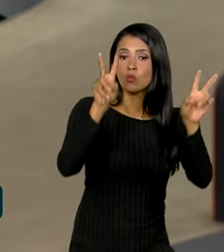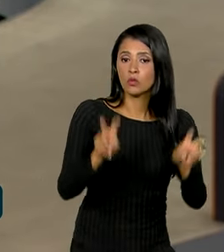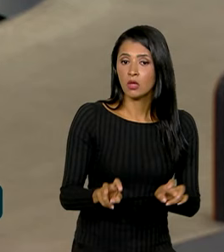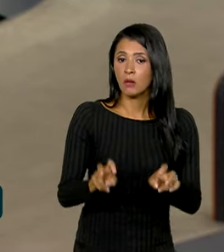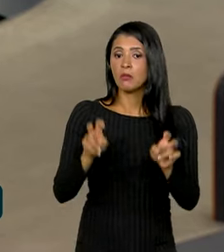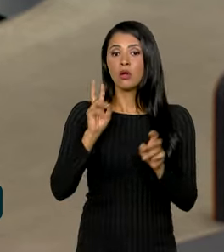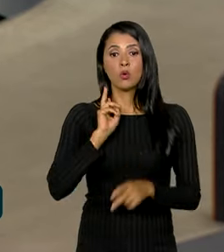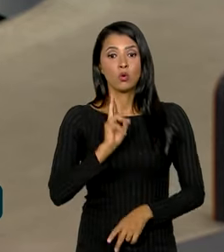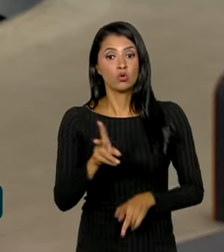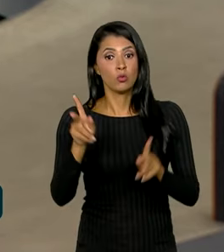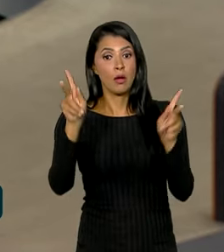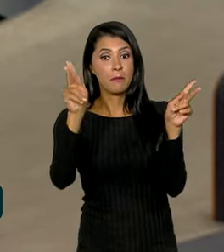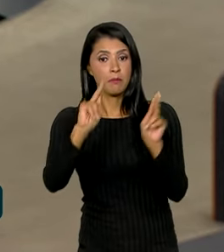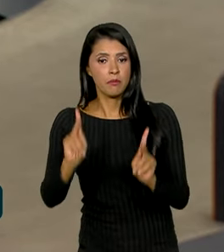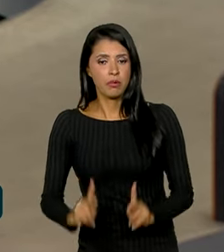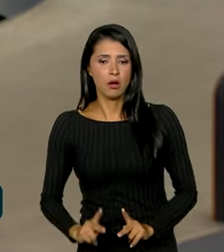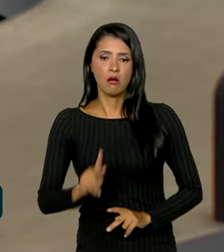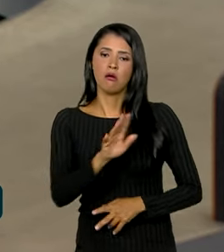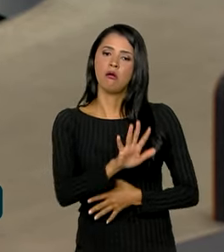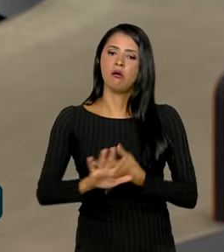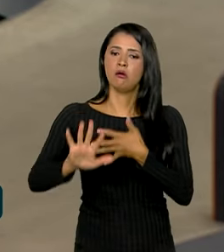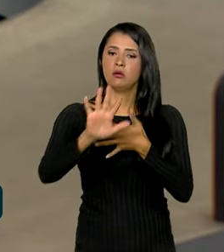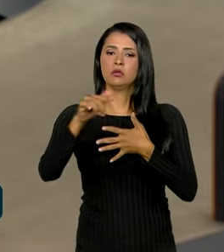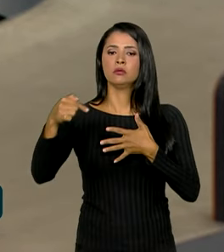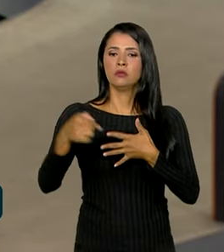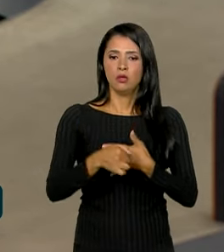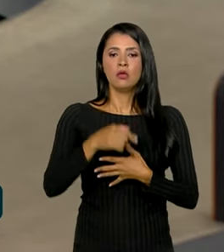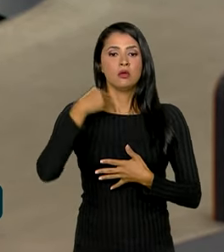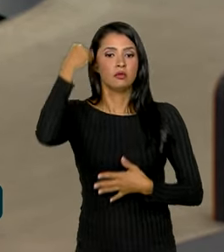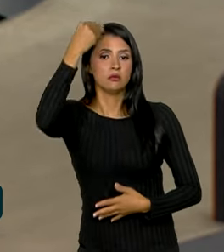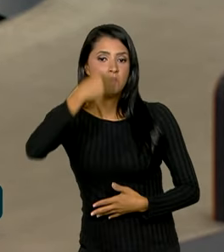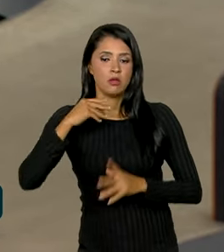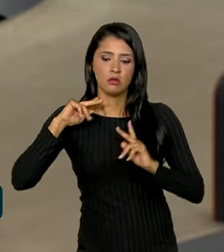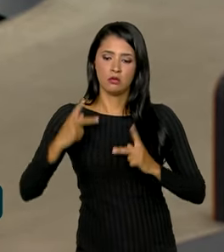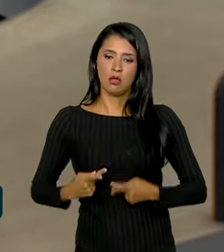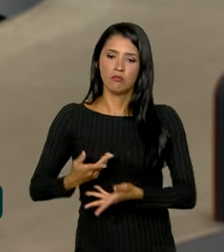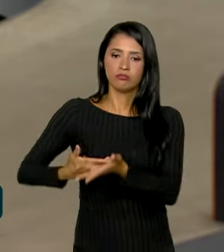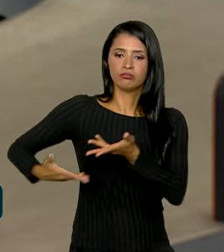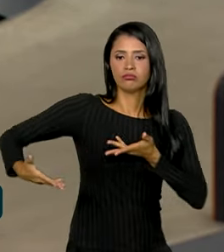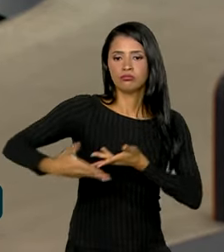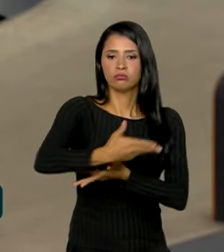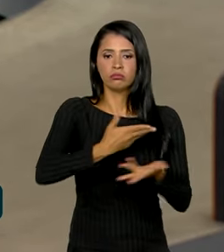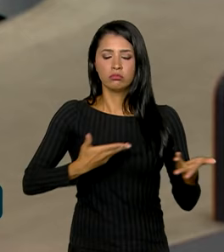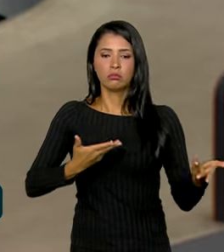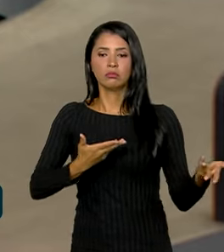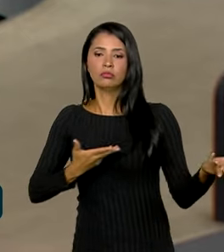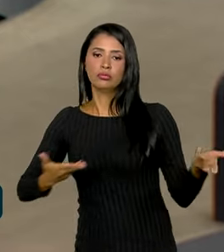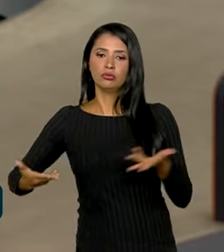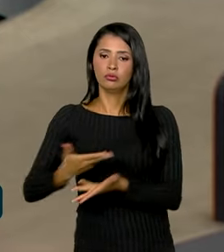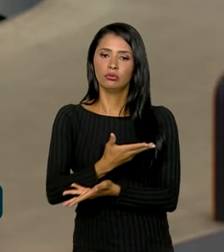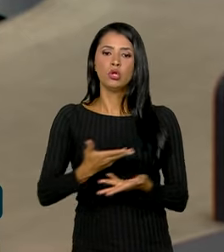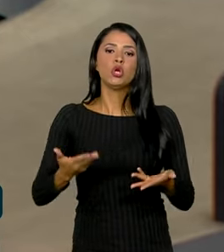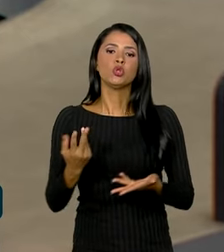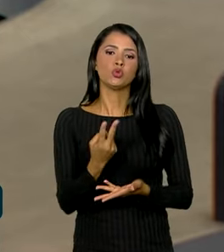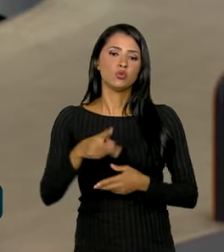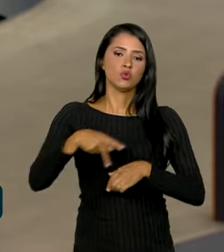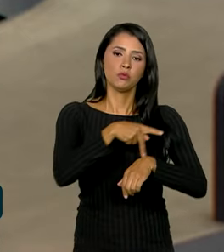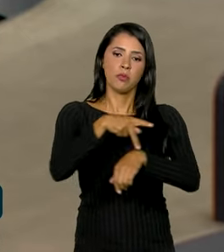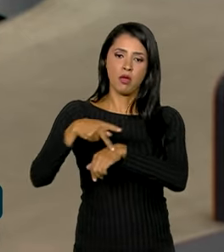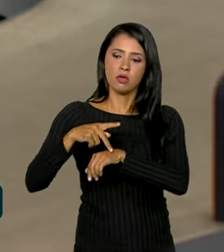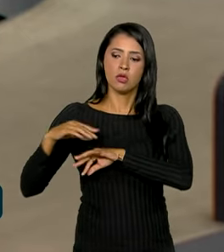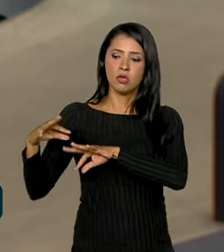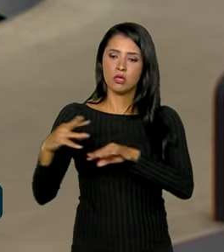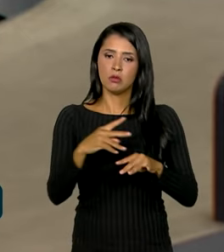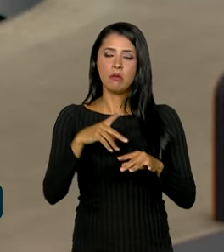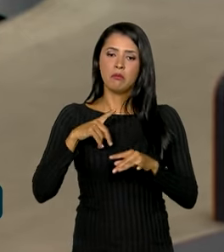da paz na região, o compartilhamento de experiências humanitárias e o intercâmbio e cooperação dos países para